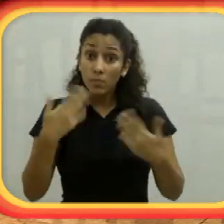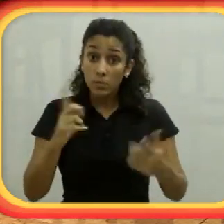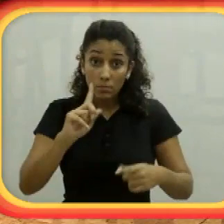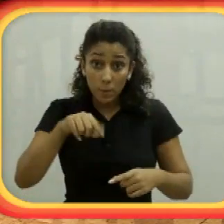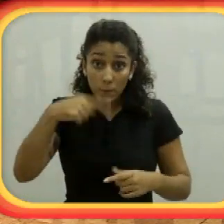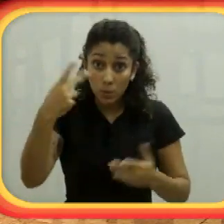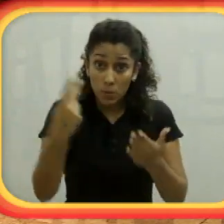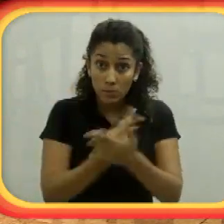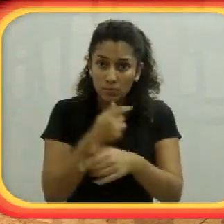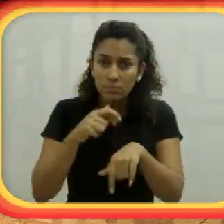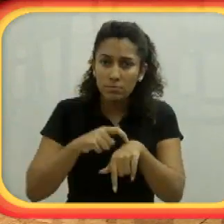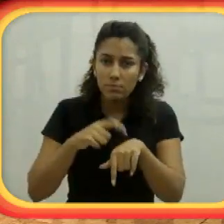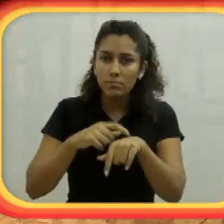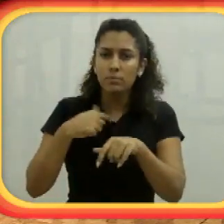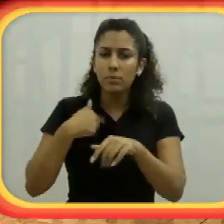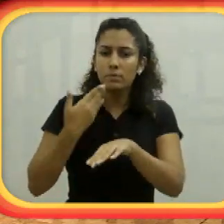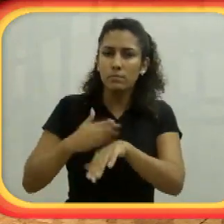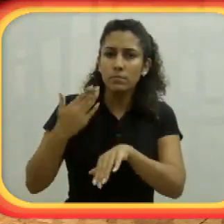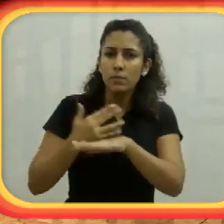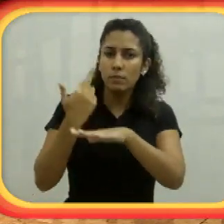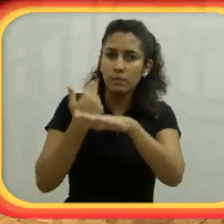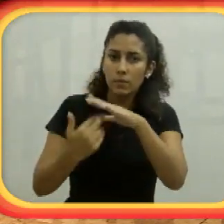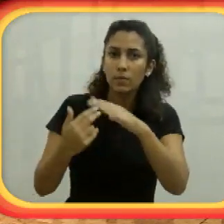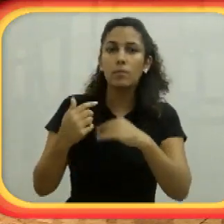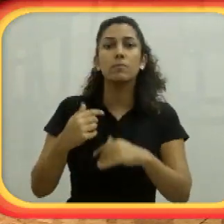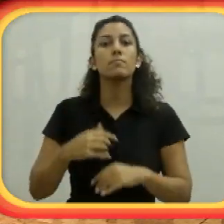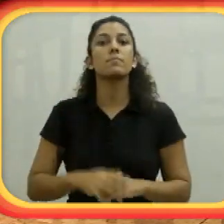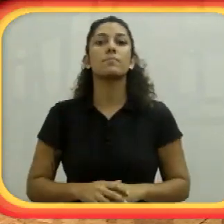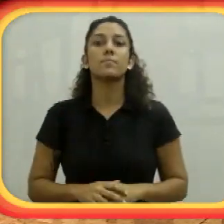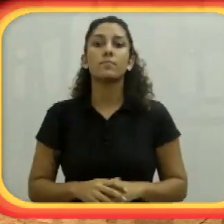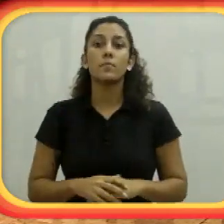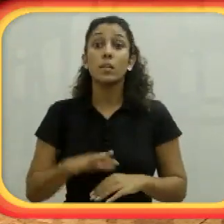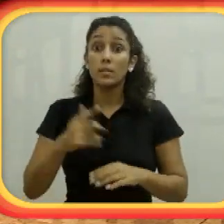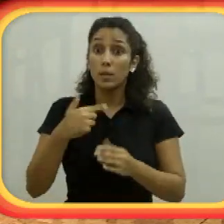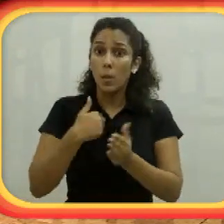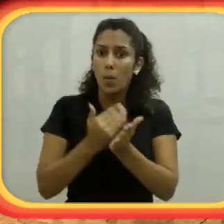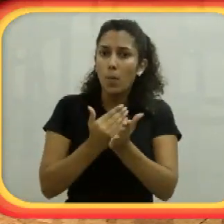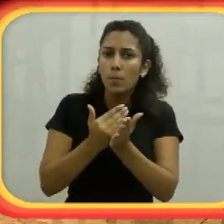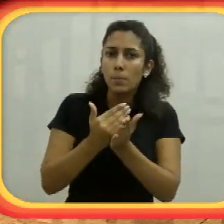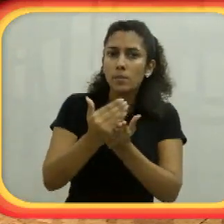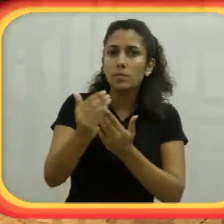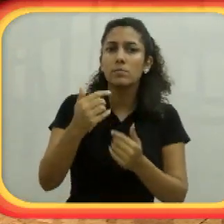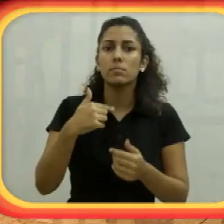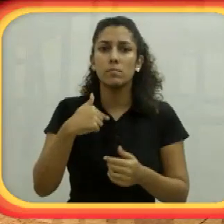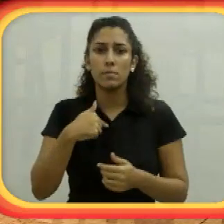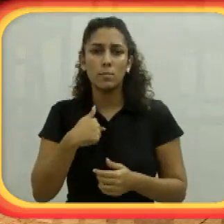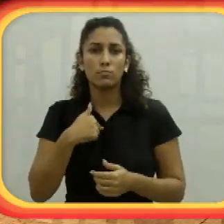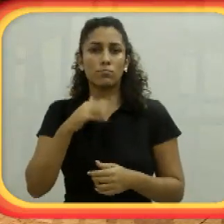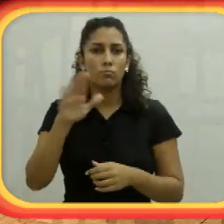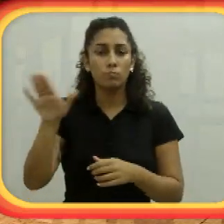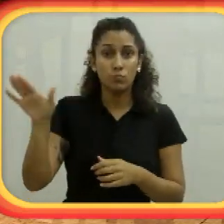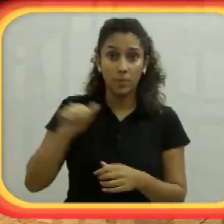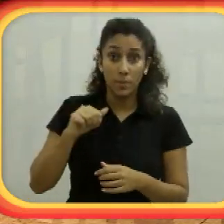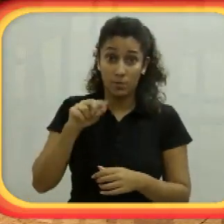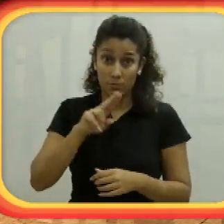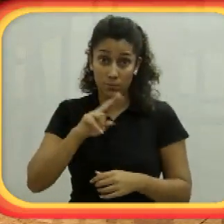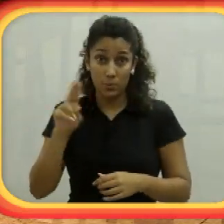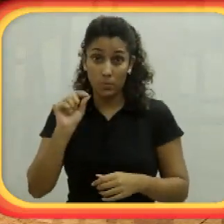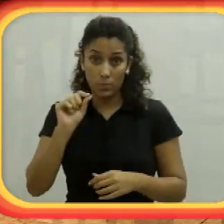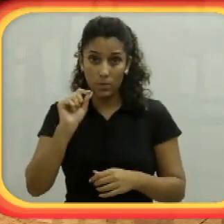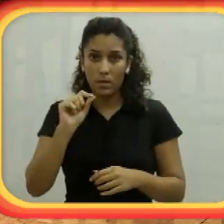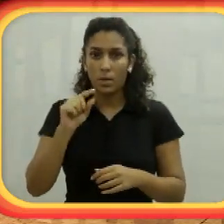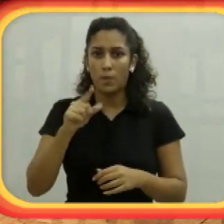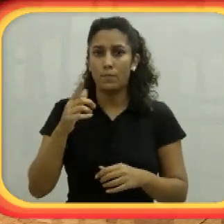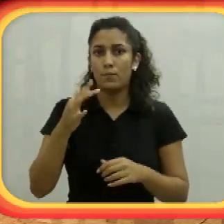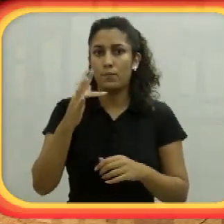odiei mergulhar assim. Eram muitas coisas para se mexer e eu falei, poxa, não era isso que eu quero. Enfim, mas depois de muito